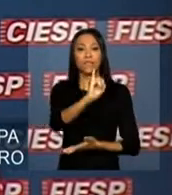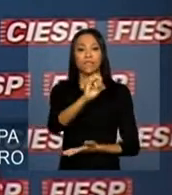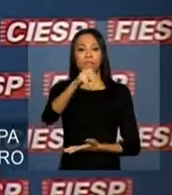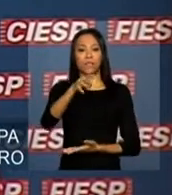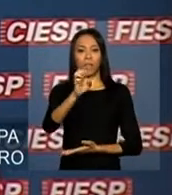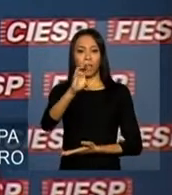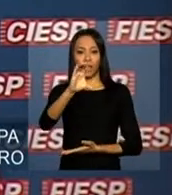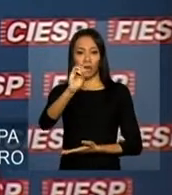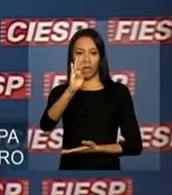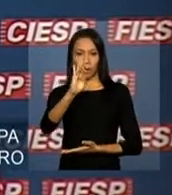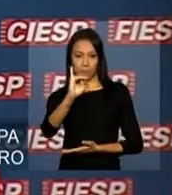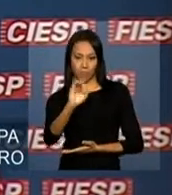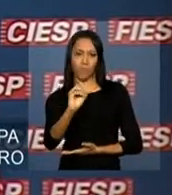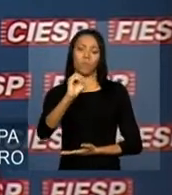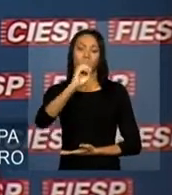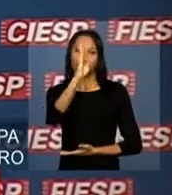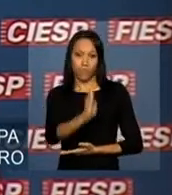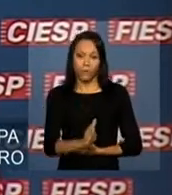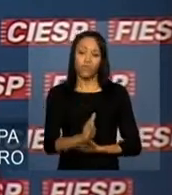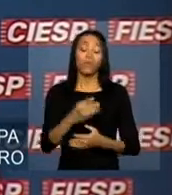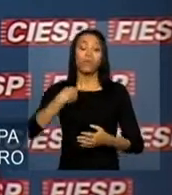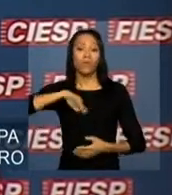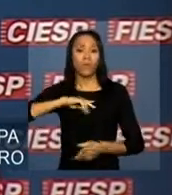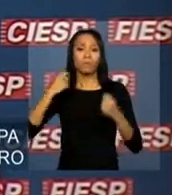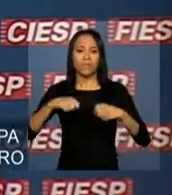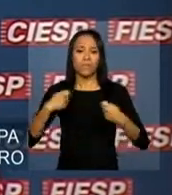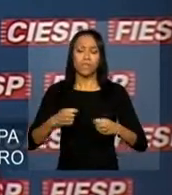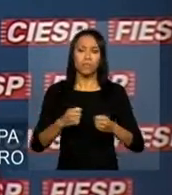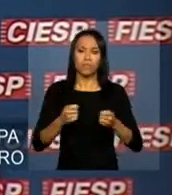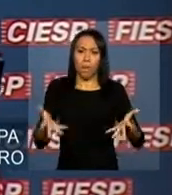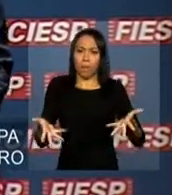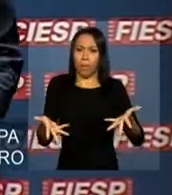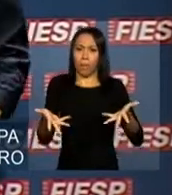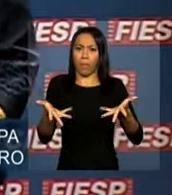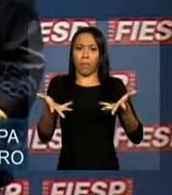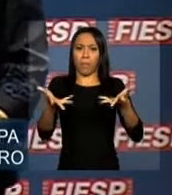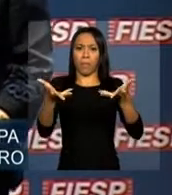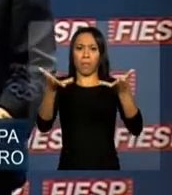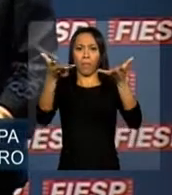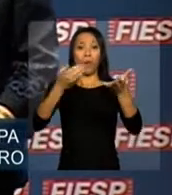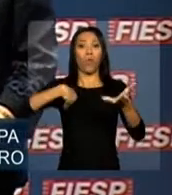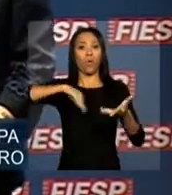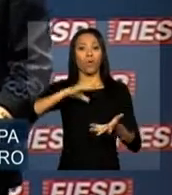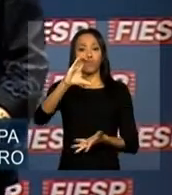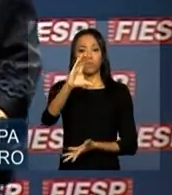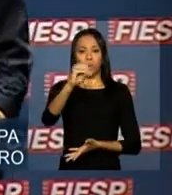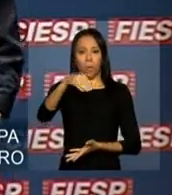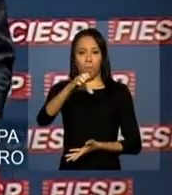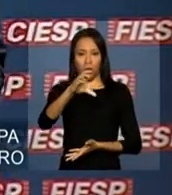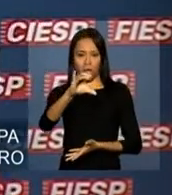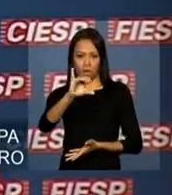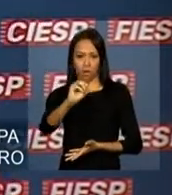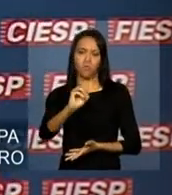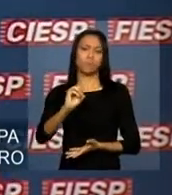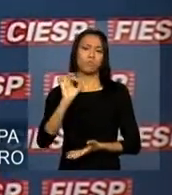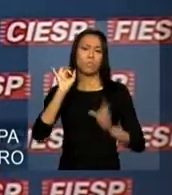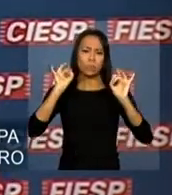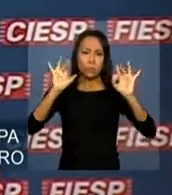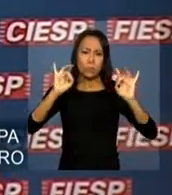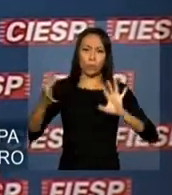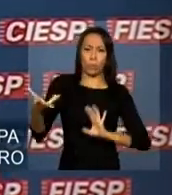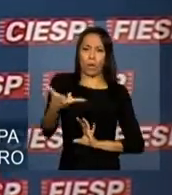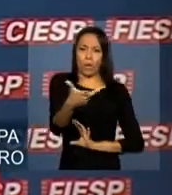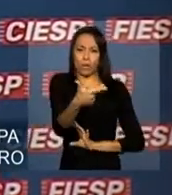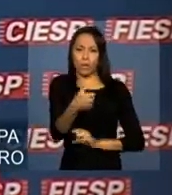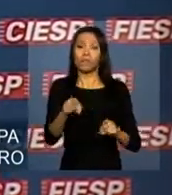devemos buscar elevar nosso comércio a um novo nível, tanto em termos de qualidade quanto